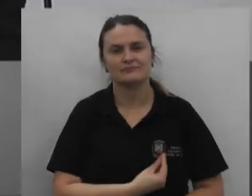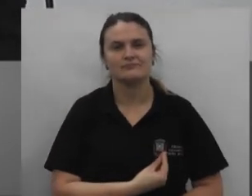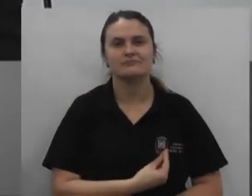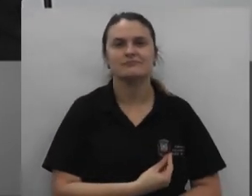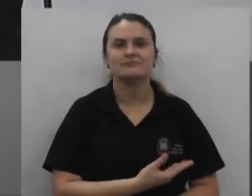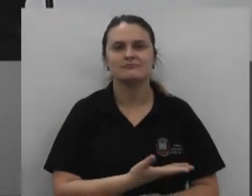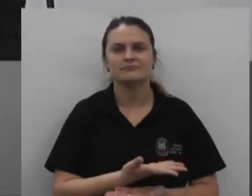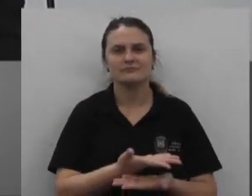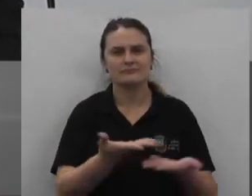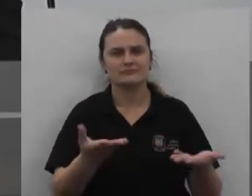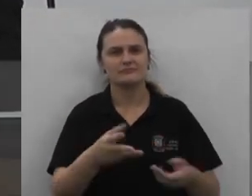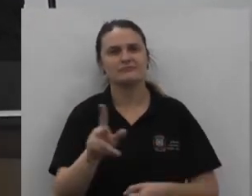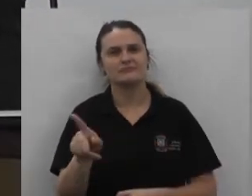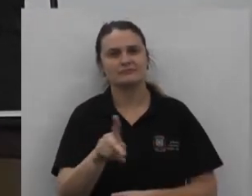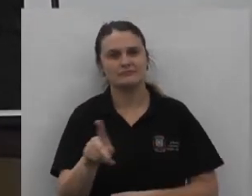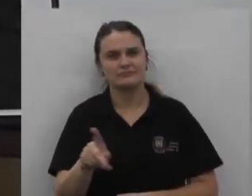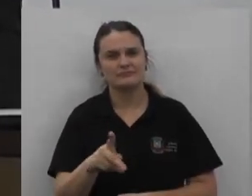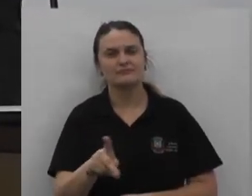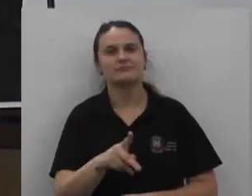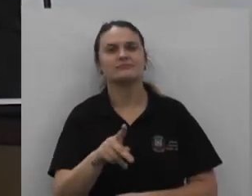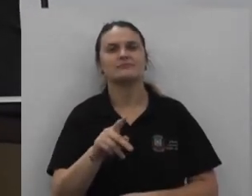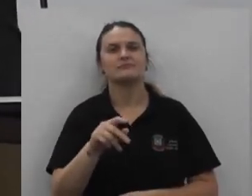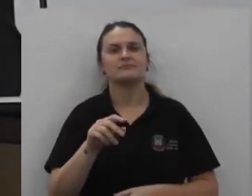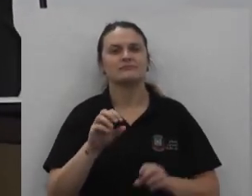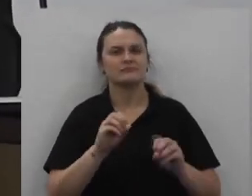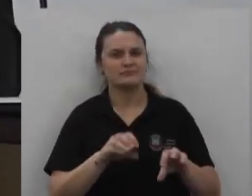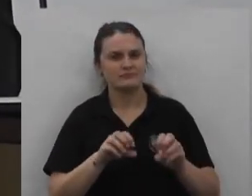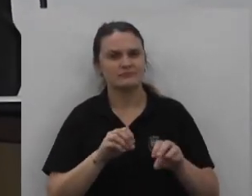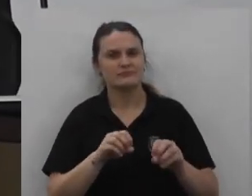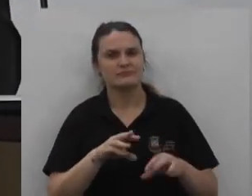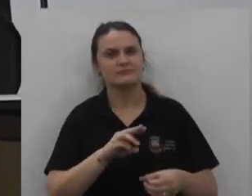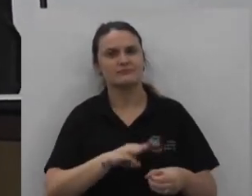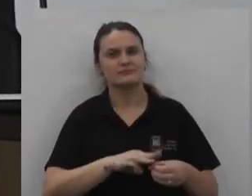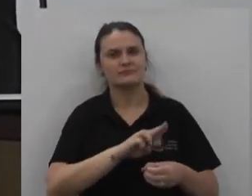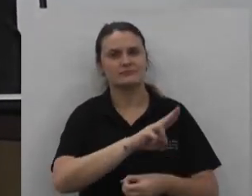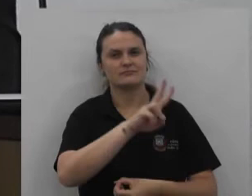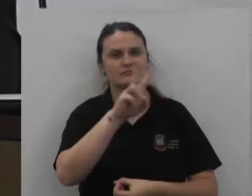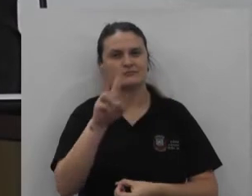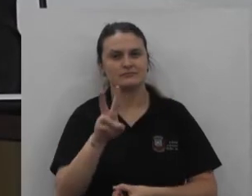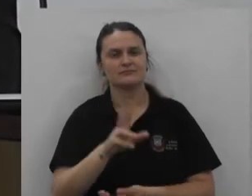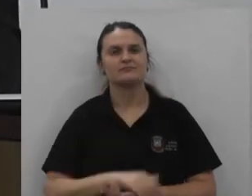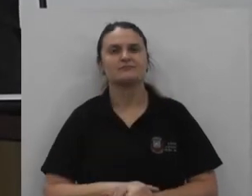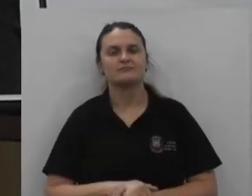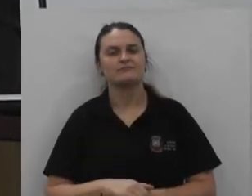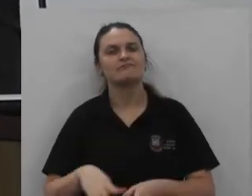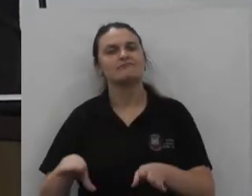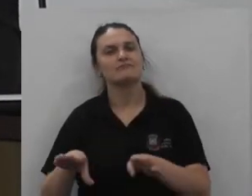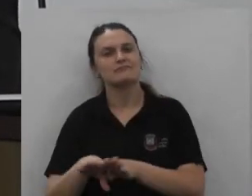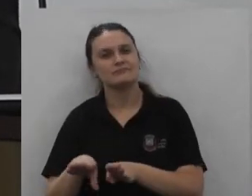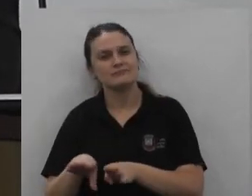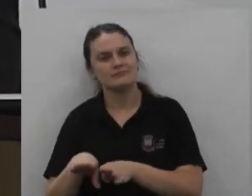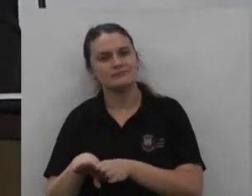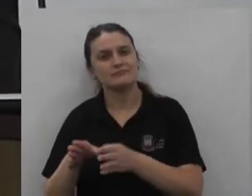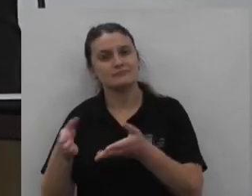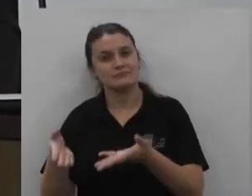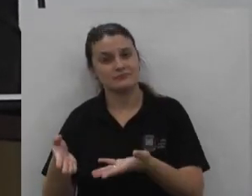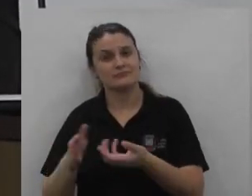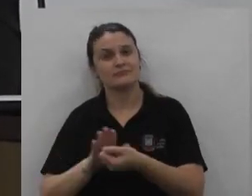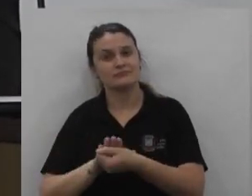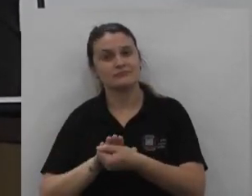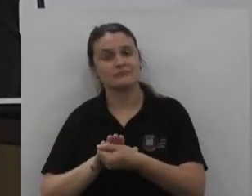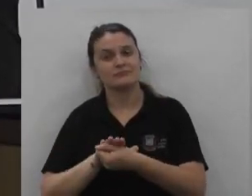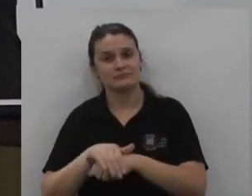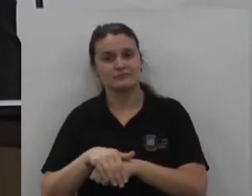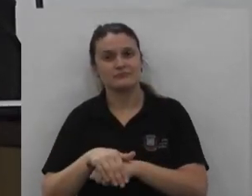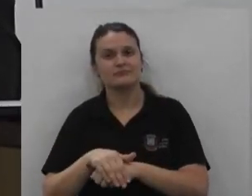de todos os educadores e colaboradores da educação municipal de União da Vitória também nessa noite de